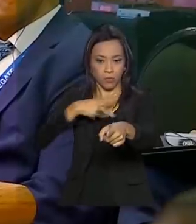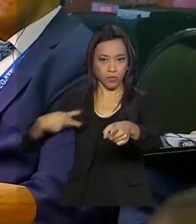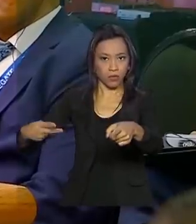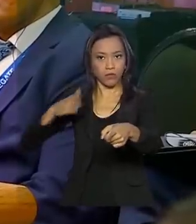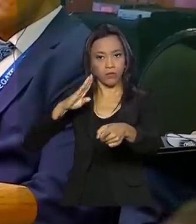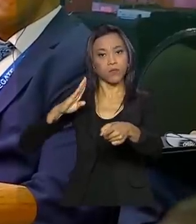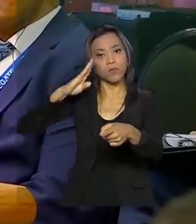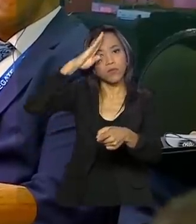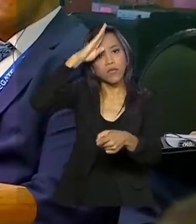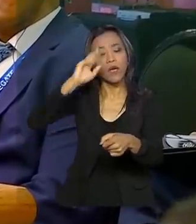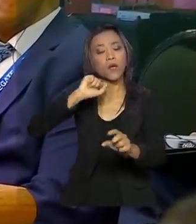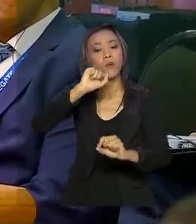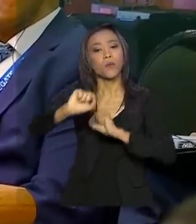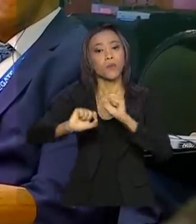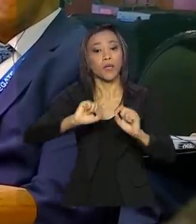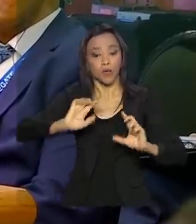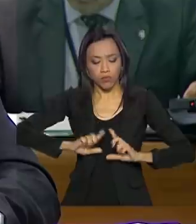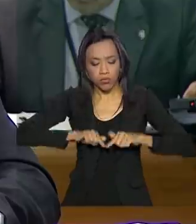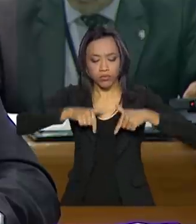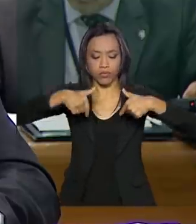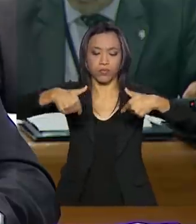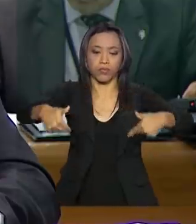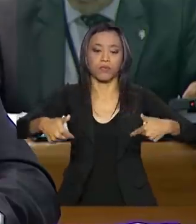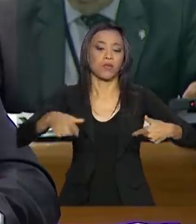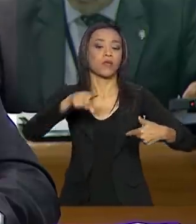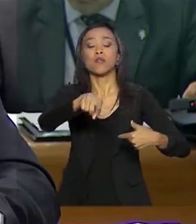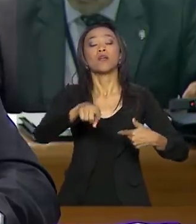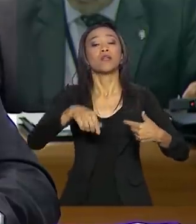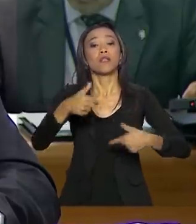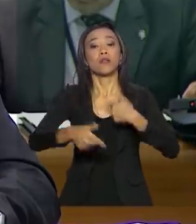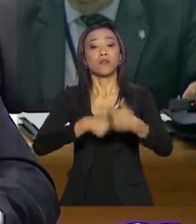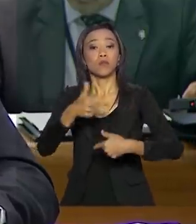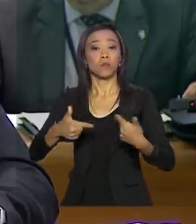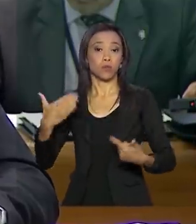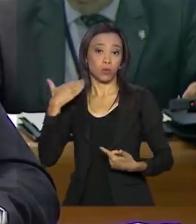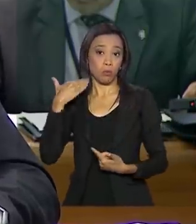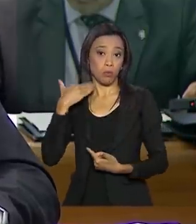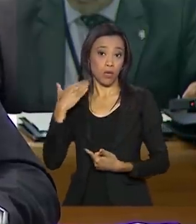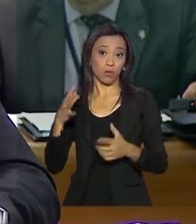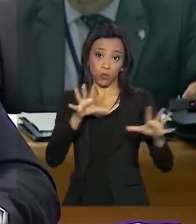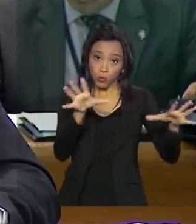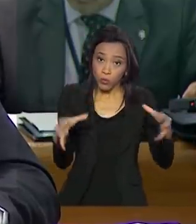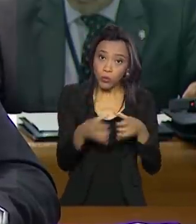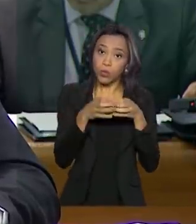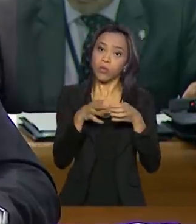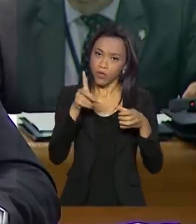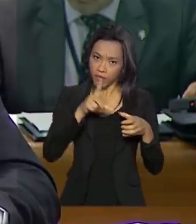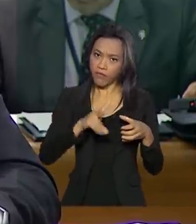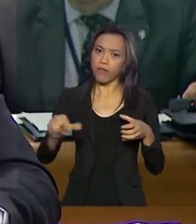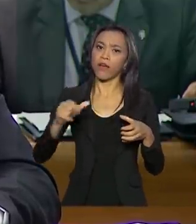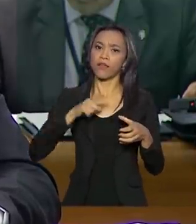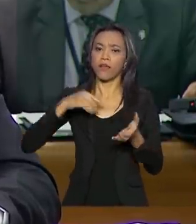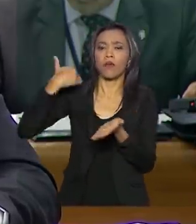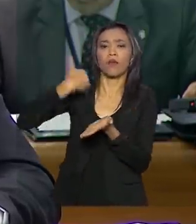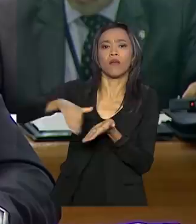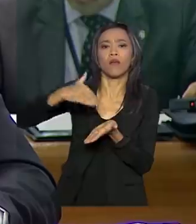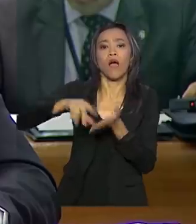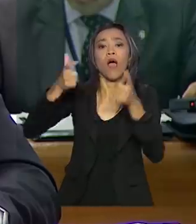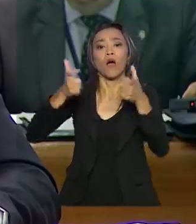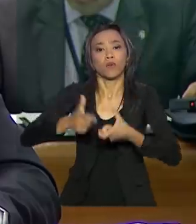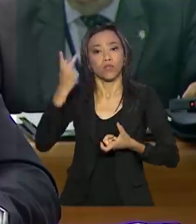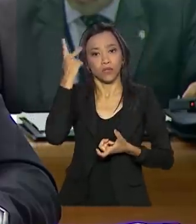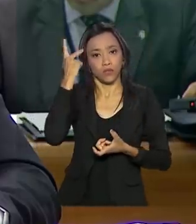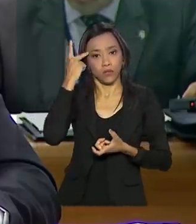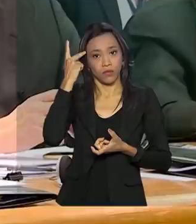foi a atuação do Banco de Desenvolvimento dos BRICS, que vai ter um escritório em São Paulo, o que, segundo